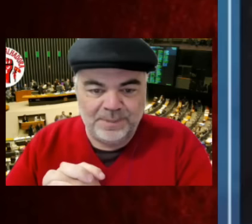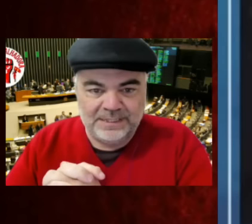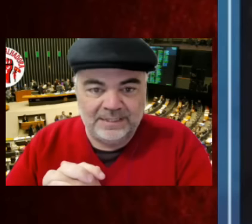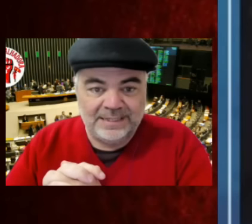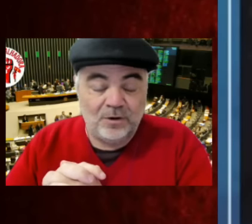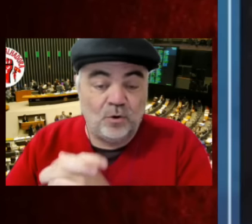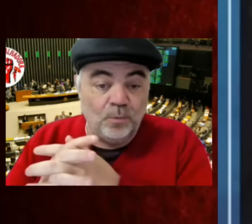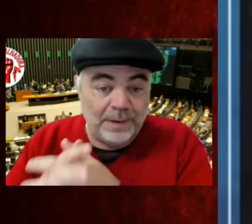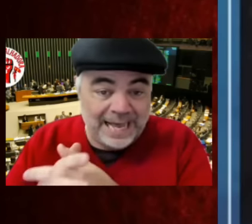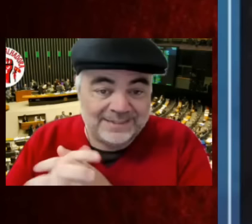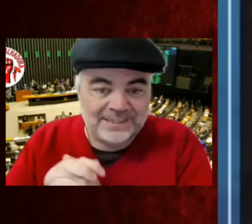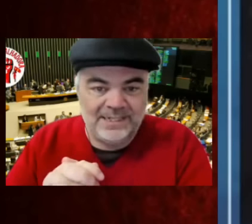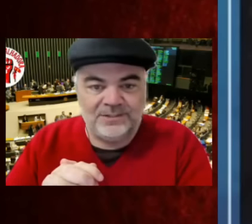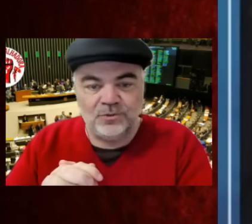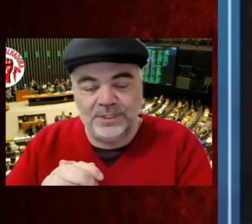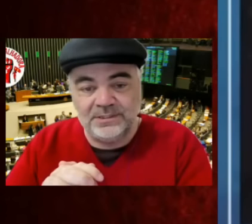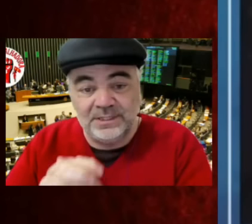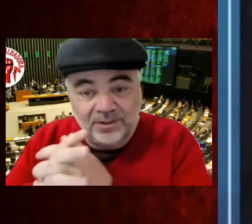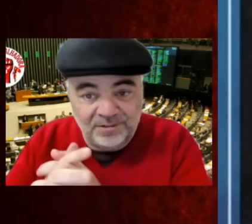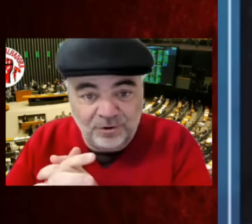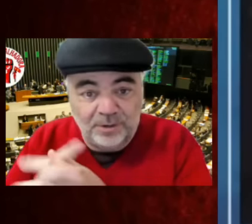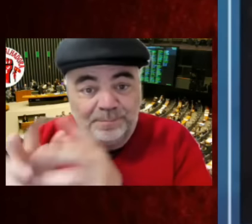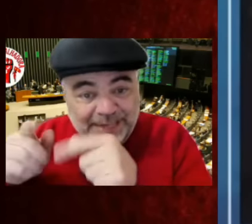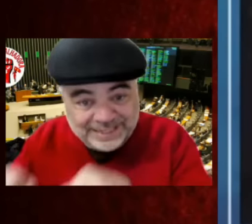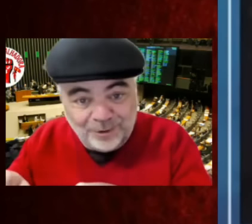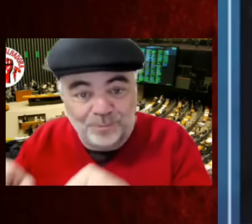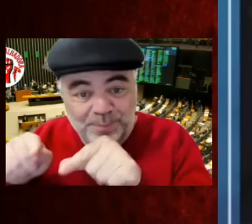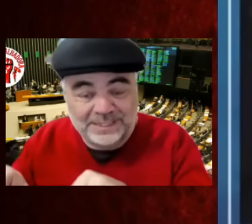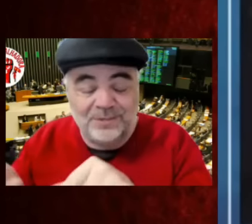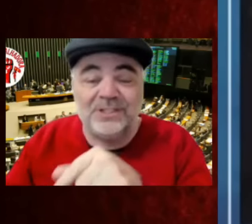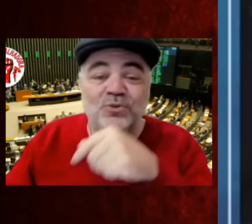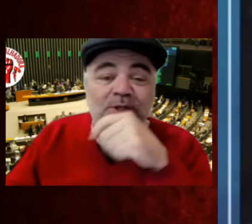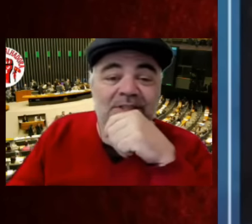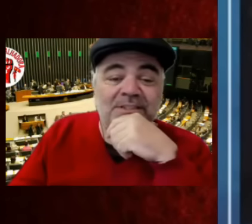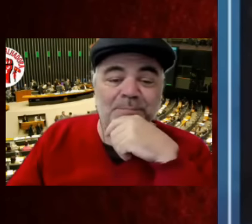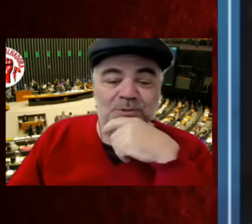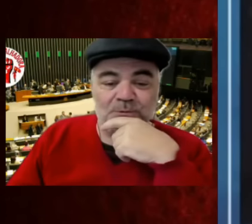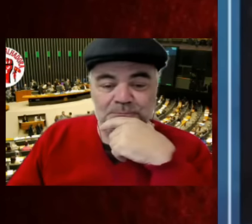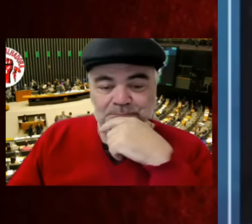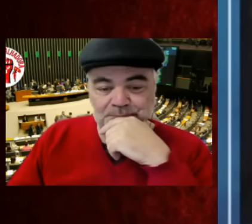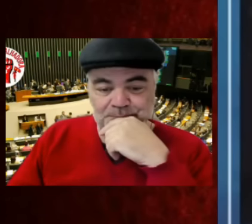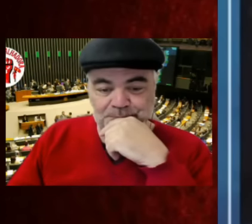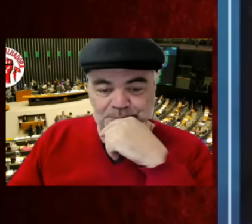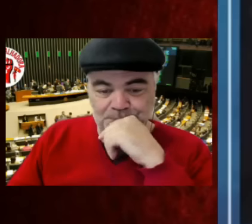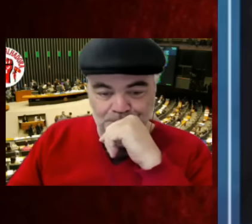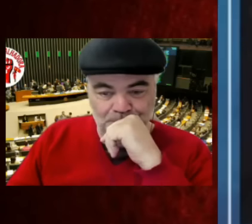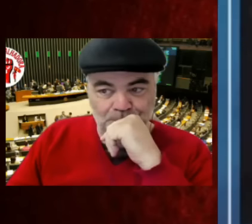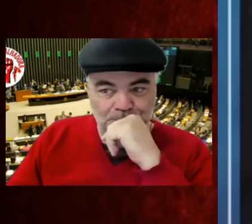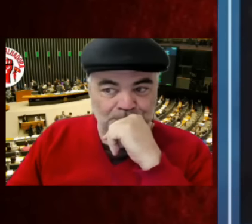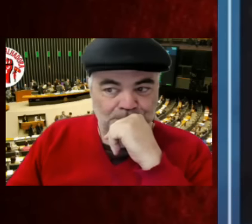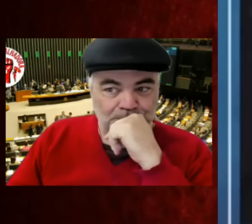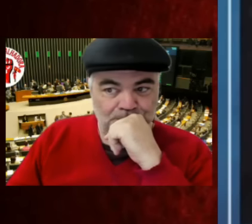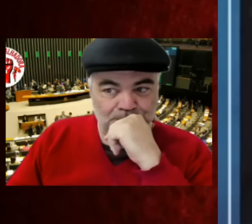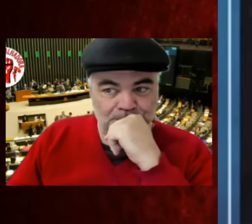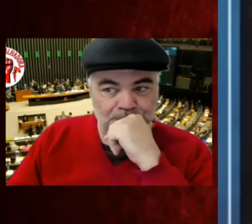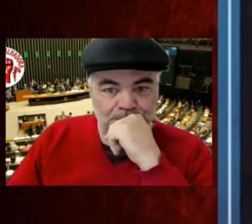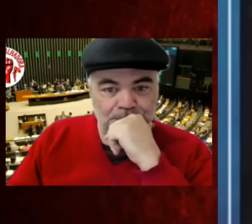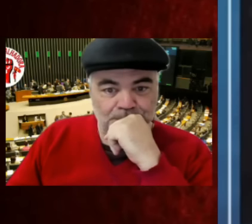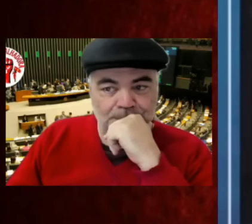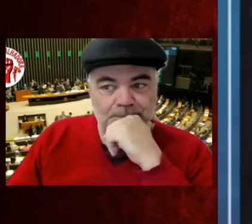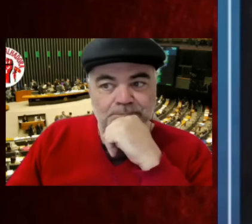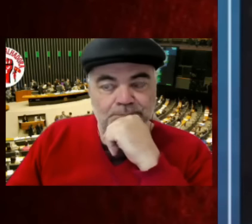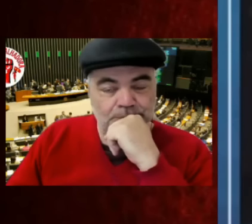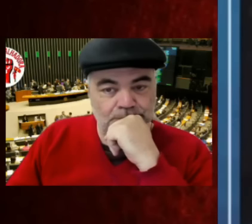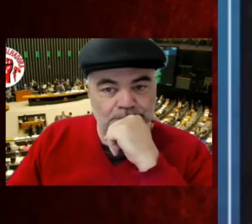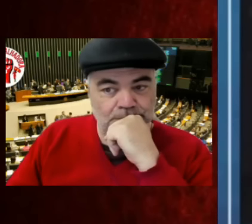Bolsonaro para tentar roubar as eleições e não levou, perdeu, perdeu nas urnas, né, pessoal? 3% ao ano, segundo